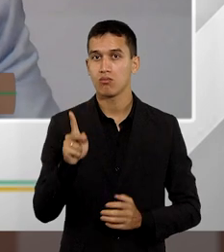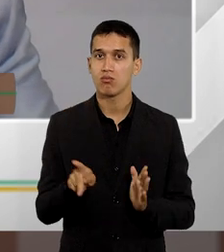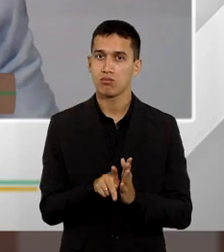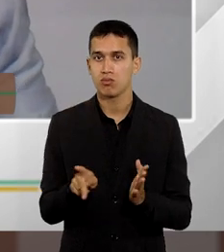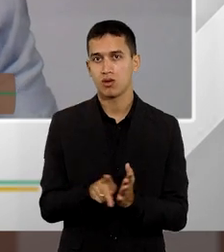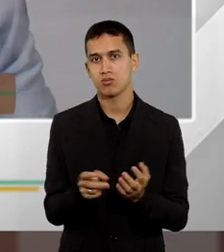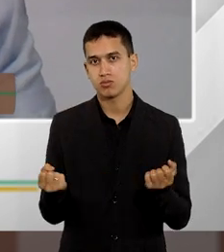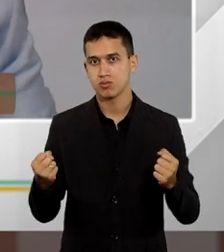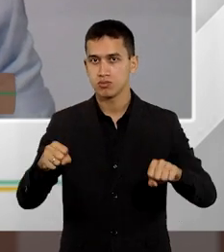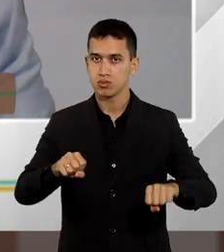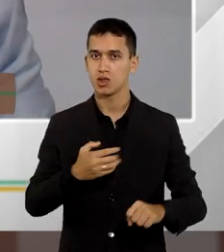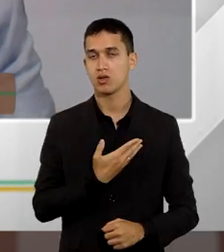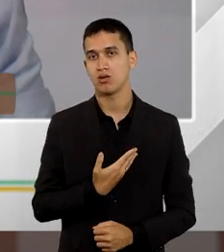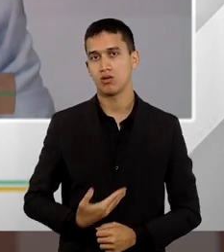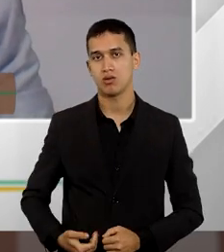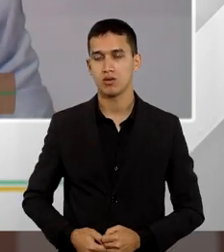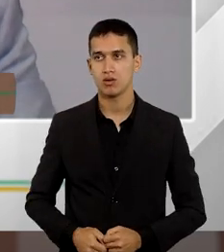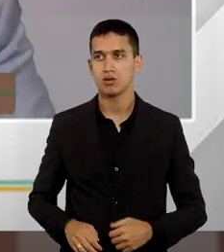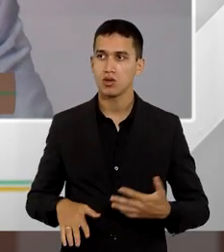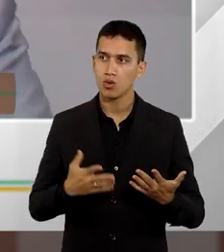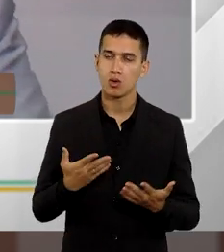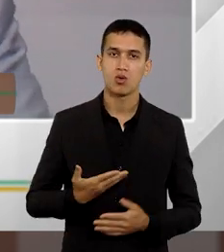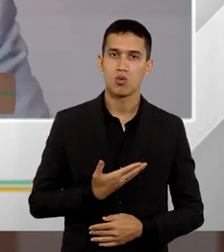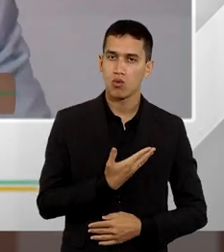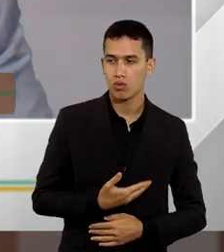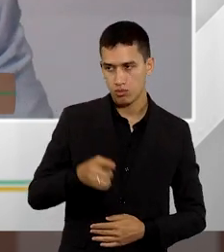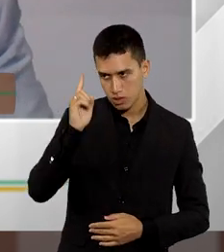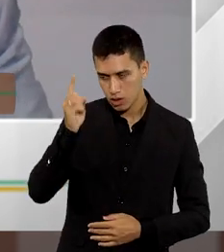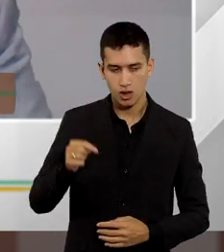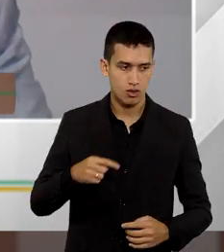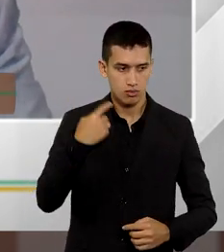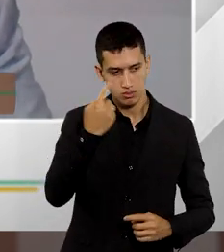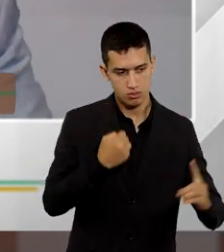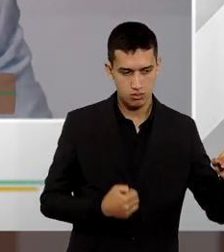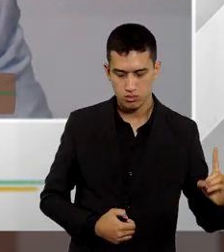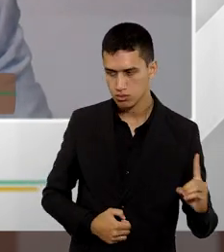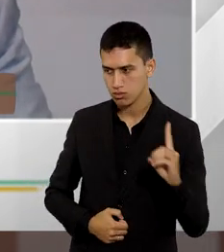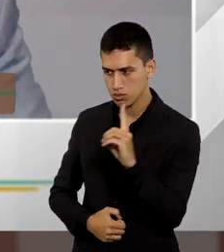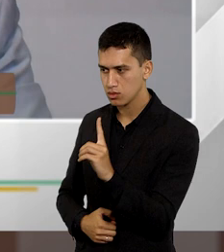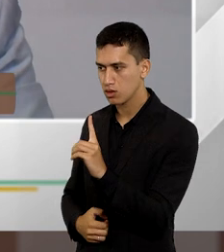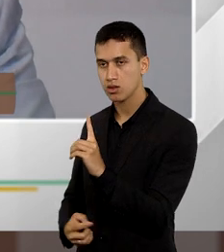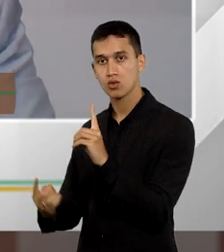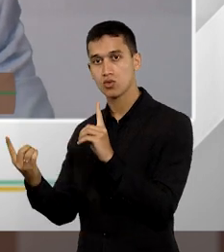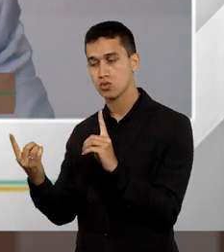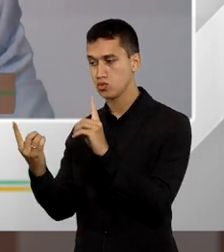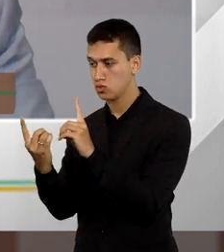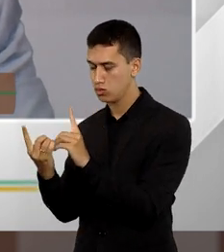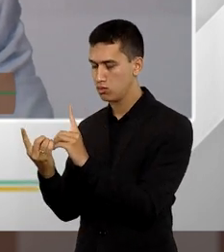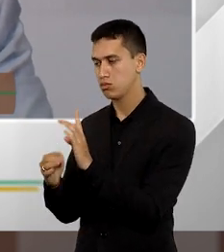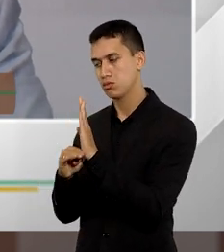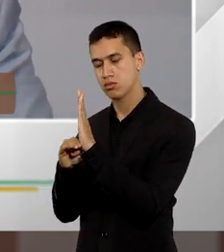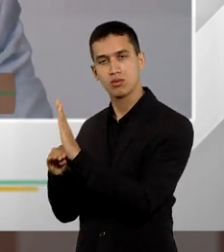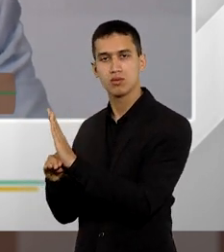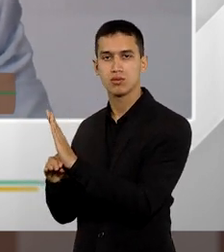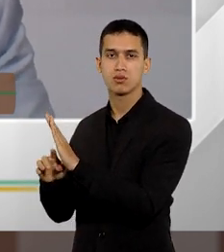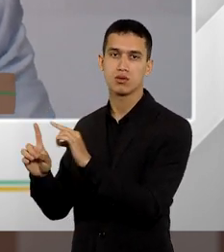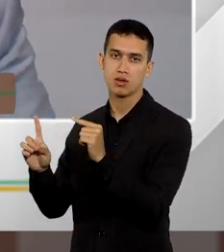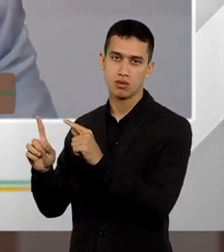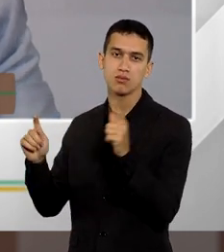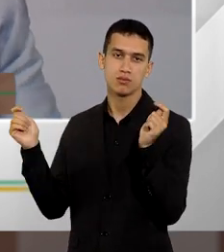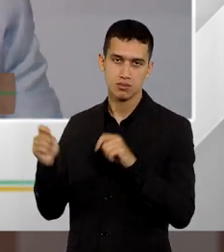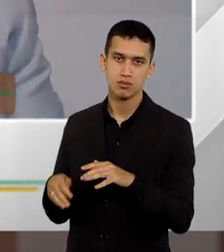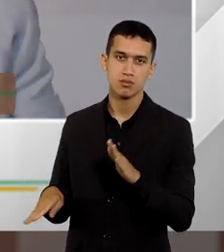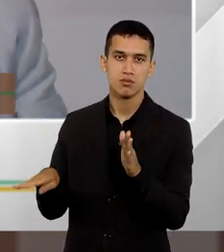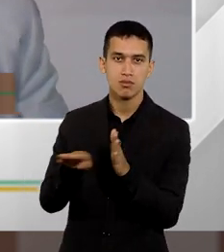mandar um defensor público defender esse cidadão hipossuficiente para que ele possa ter acesso à